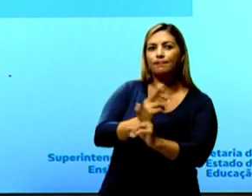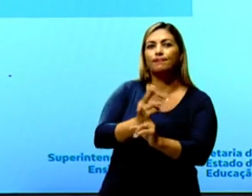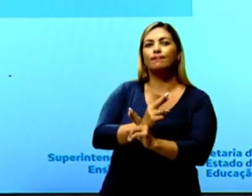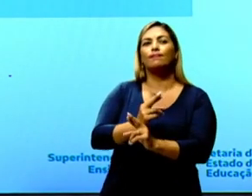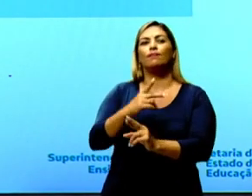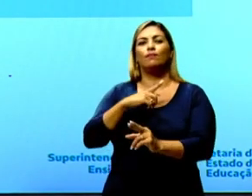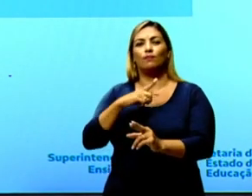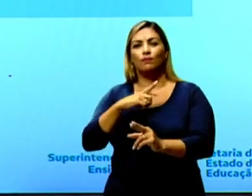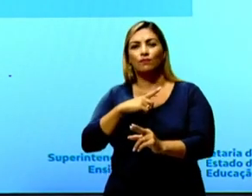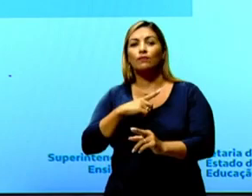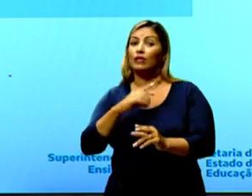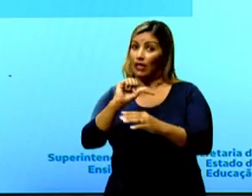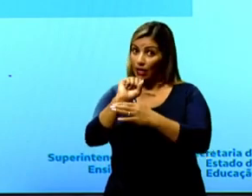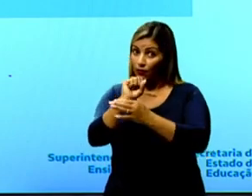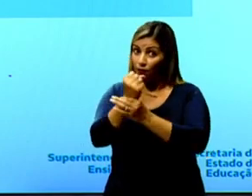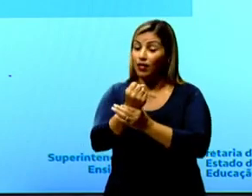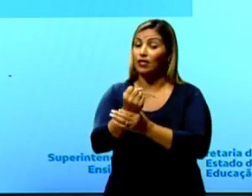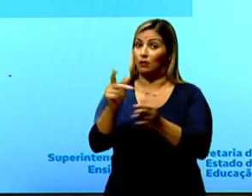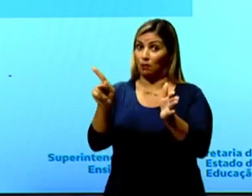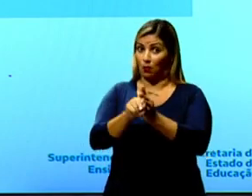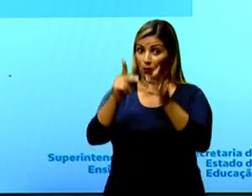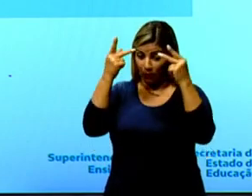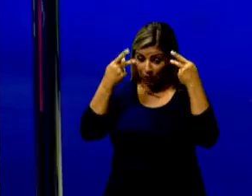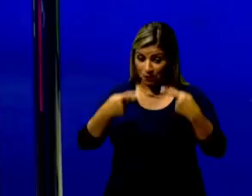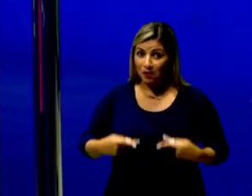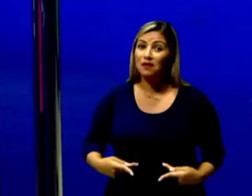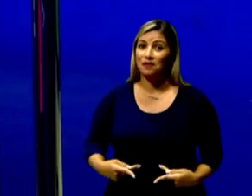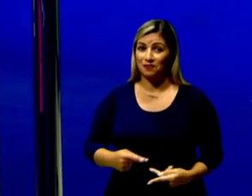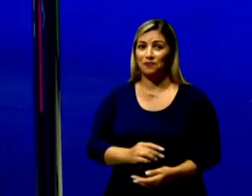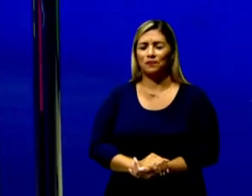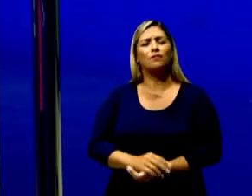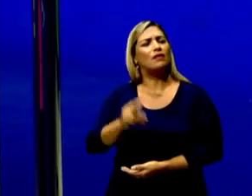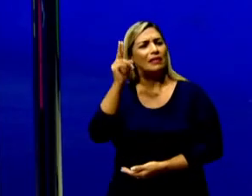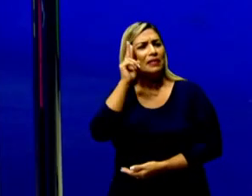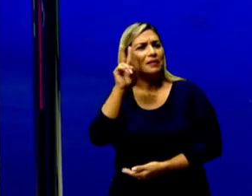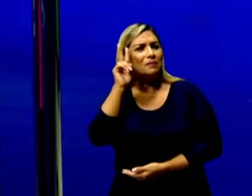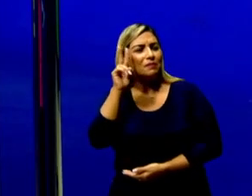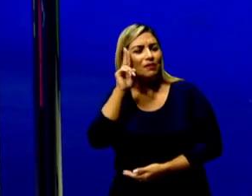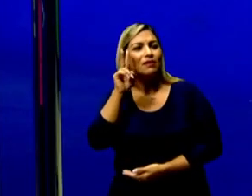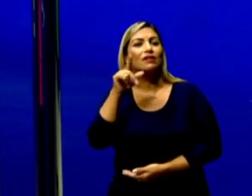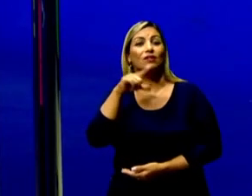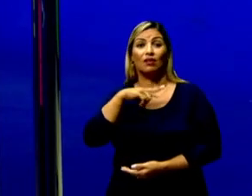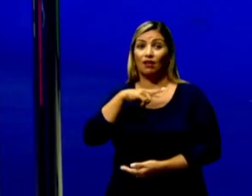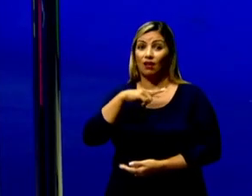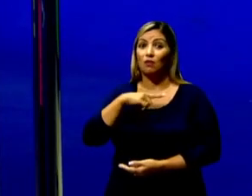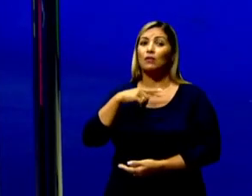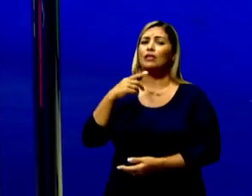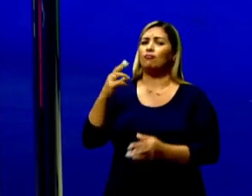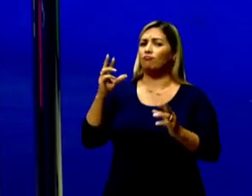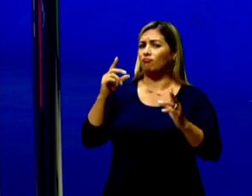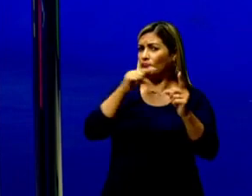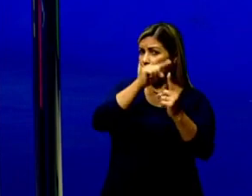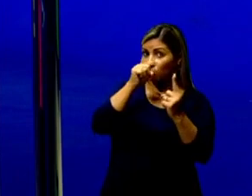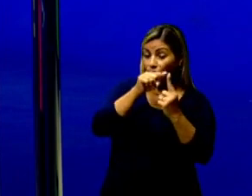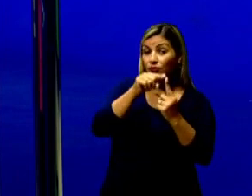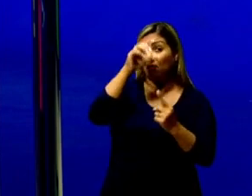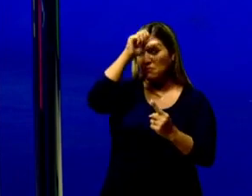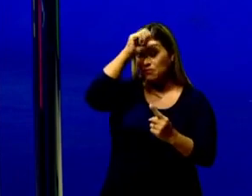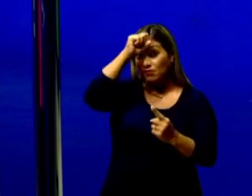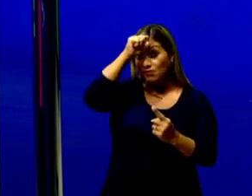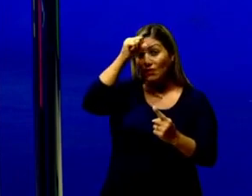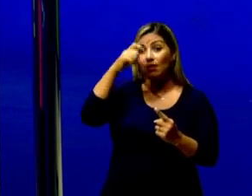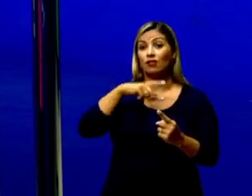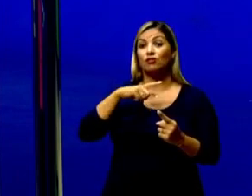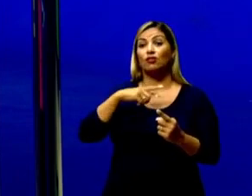acusação e defesa da mesma. Lembrando que esta é uma das expectativas de aprendizagem